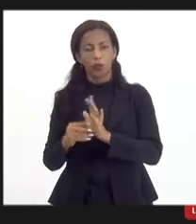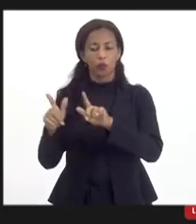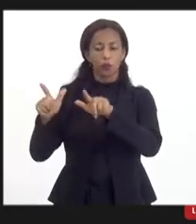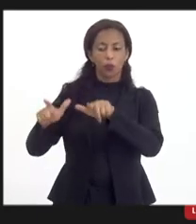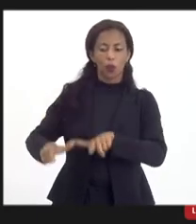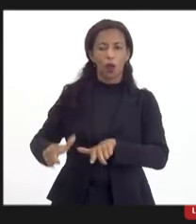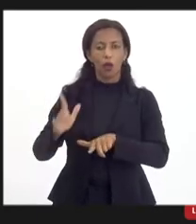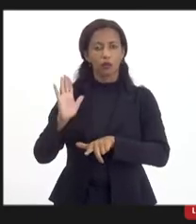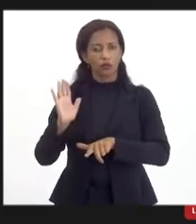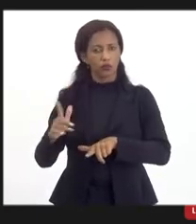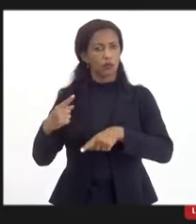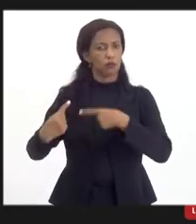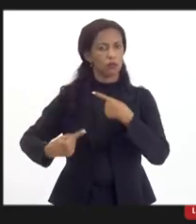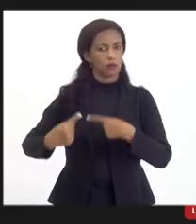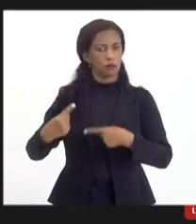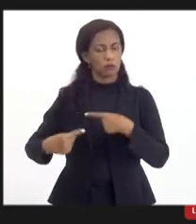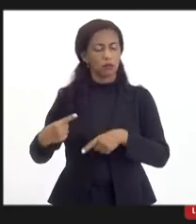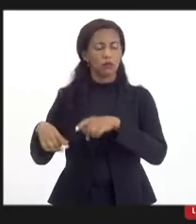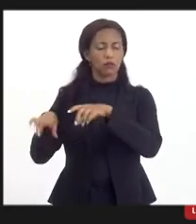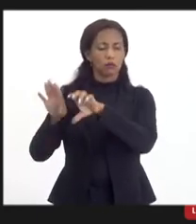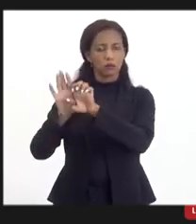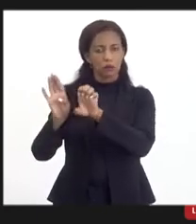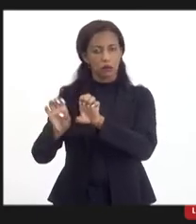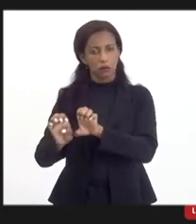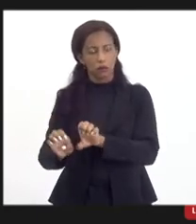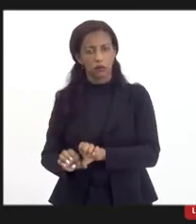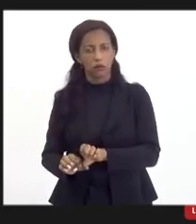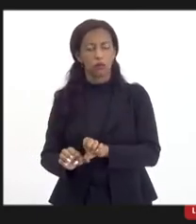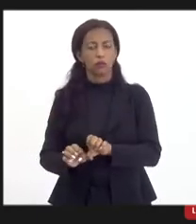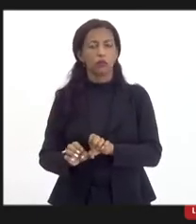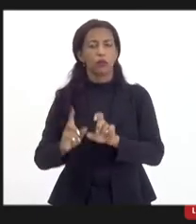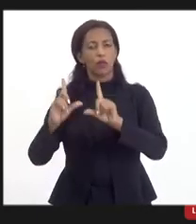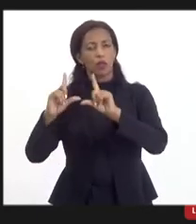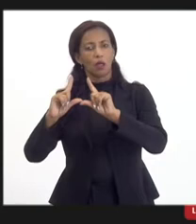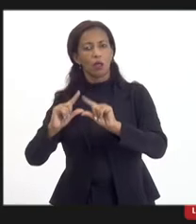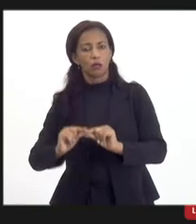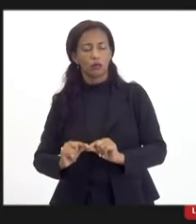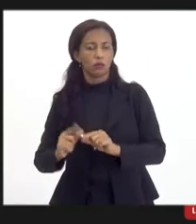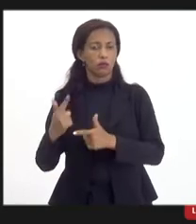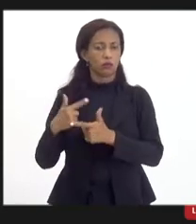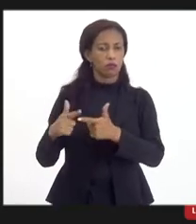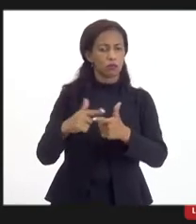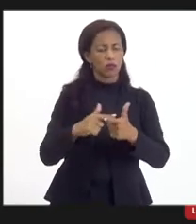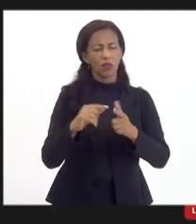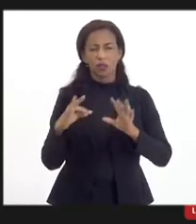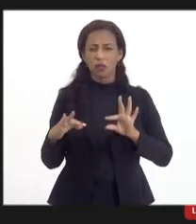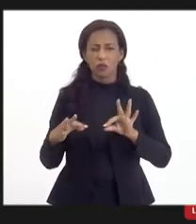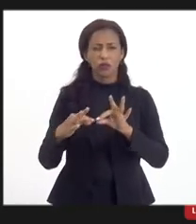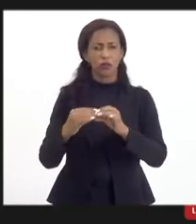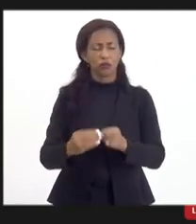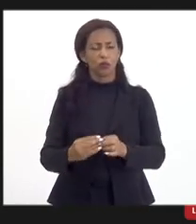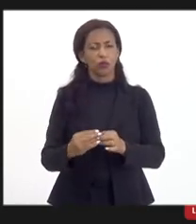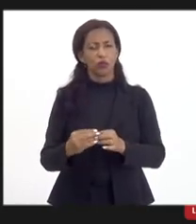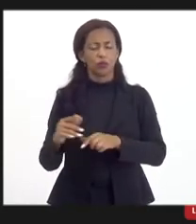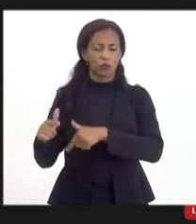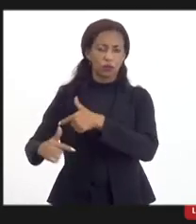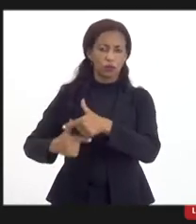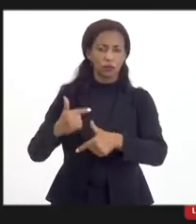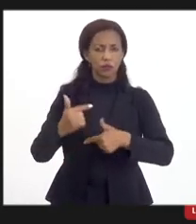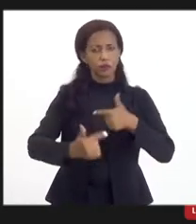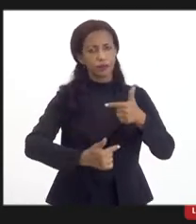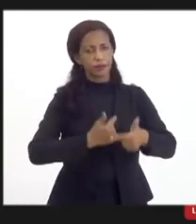debatendo, a infraestrutura do estado, a redução de burocracia, então isso tudo são desdobramentos